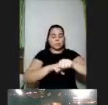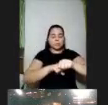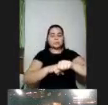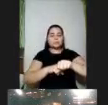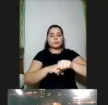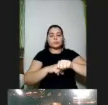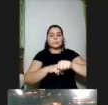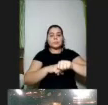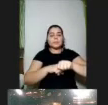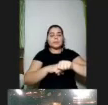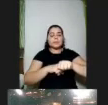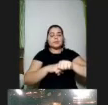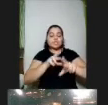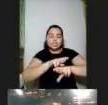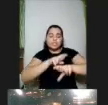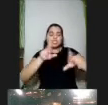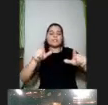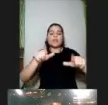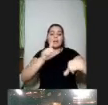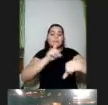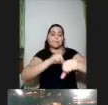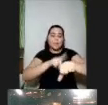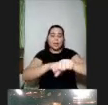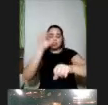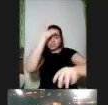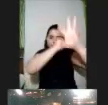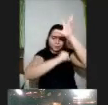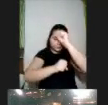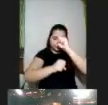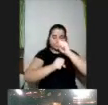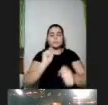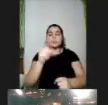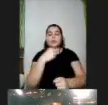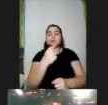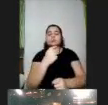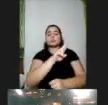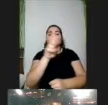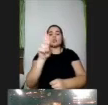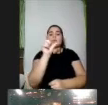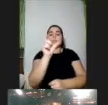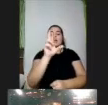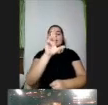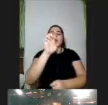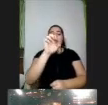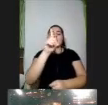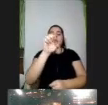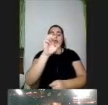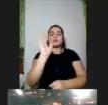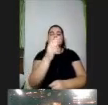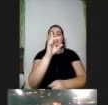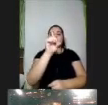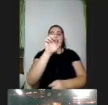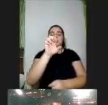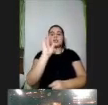situações de aprendizagem então o que a gente chama das redes de reconhecimento que são essas ligadas a o que